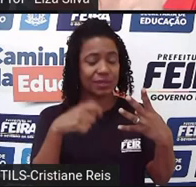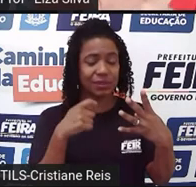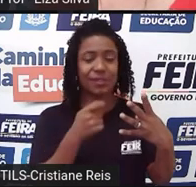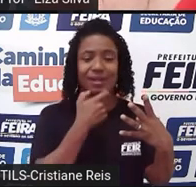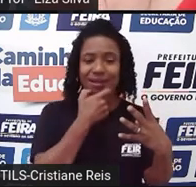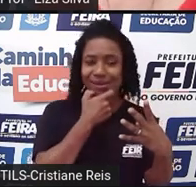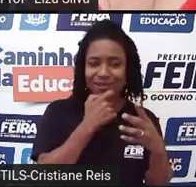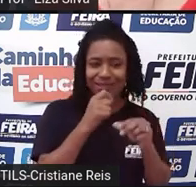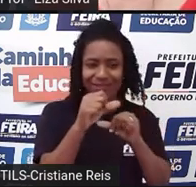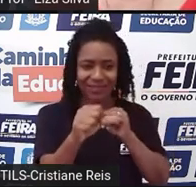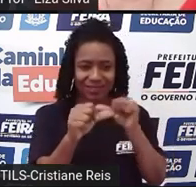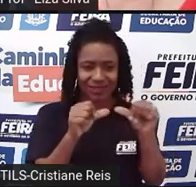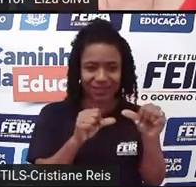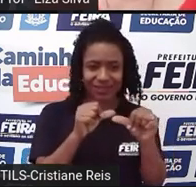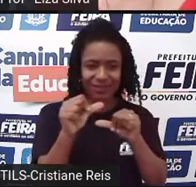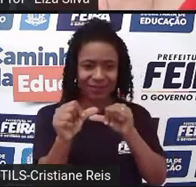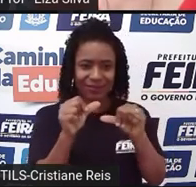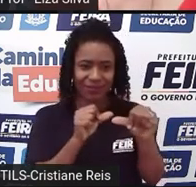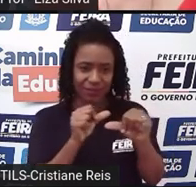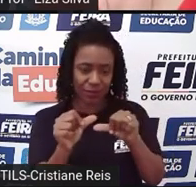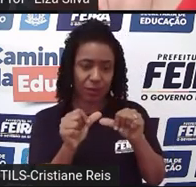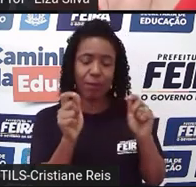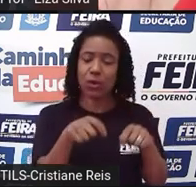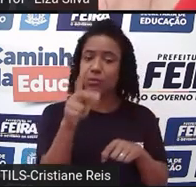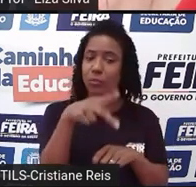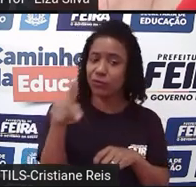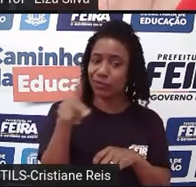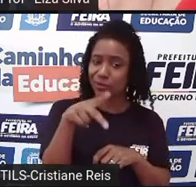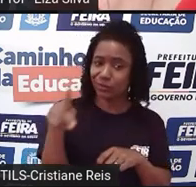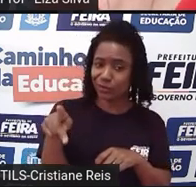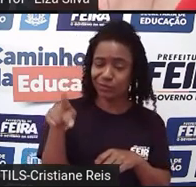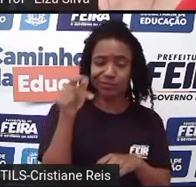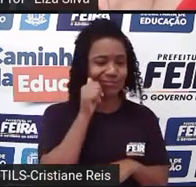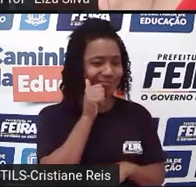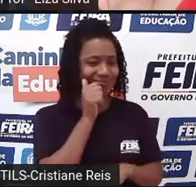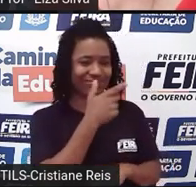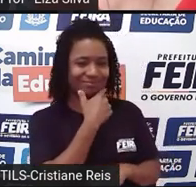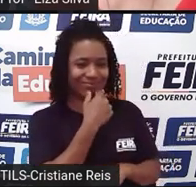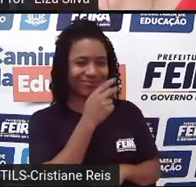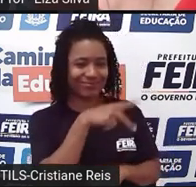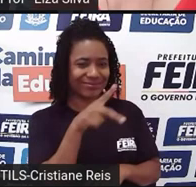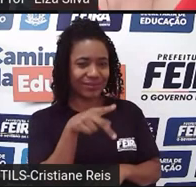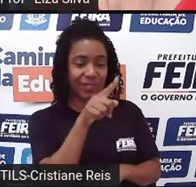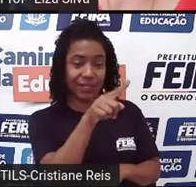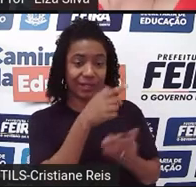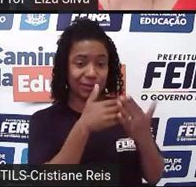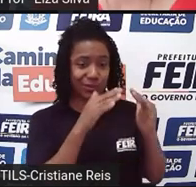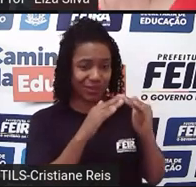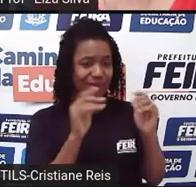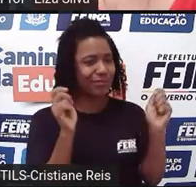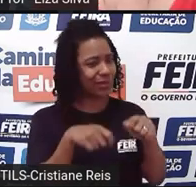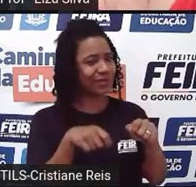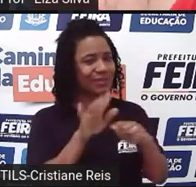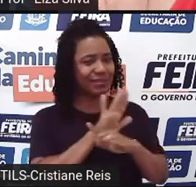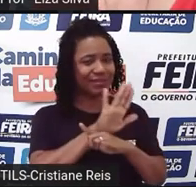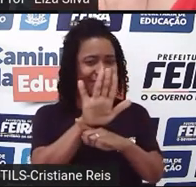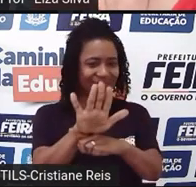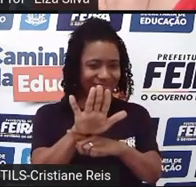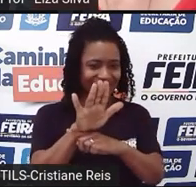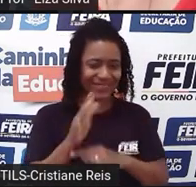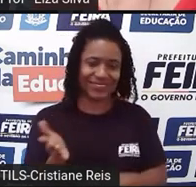e para isso peça ajuda do seu professor ou de sua professora da sua escola Ok? Let's go!